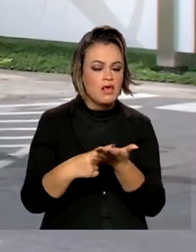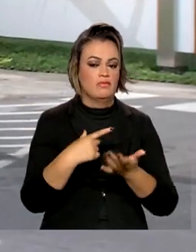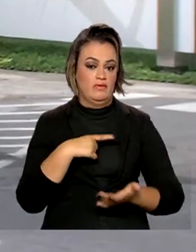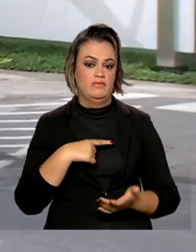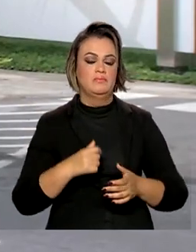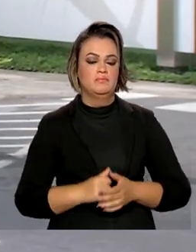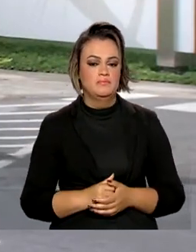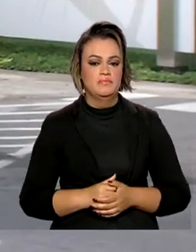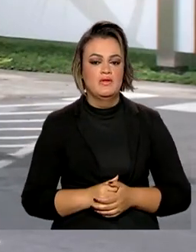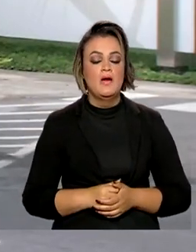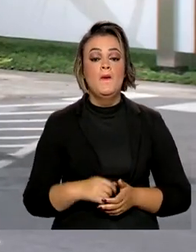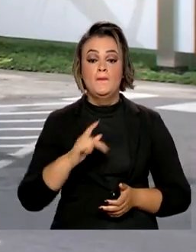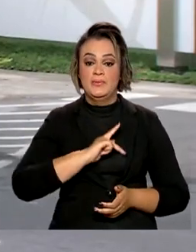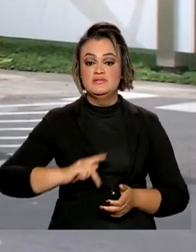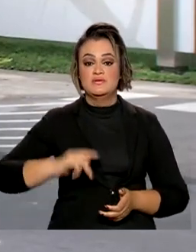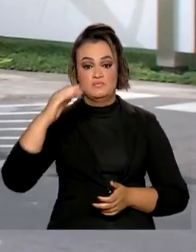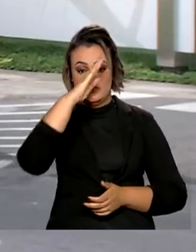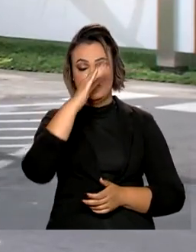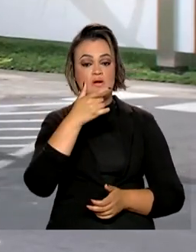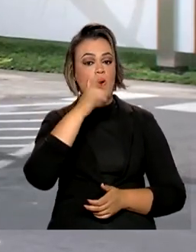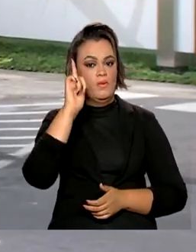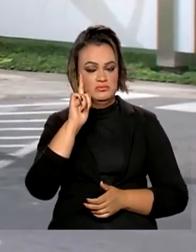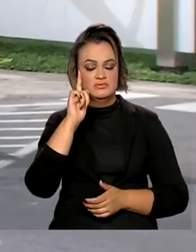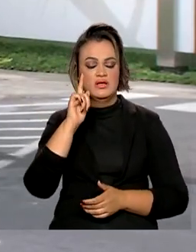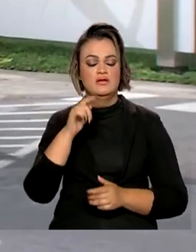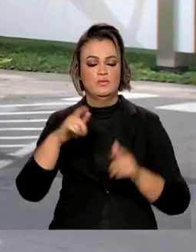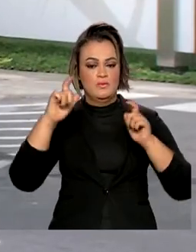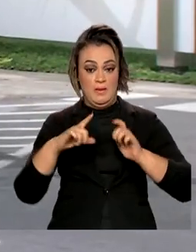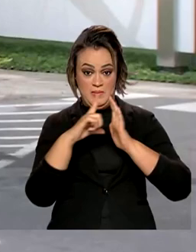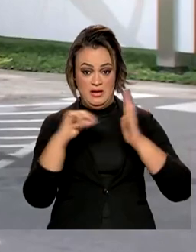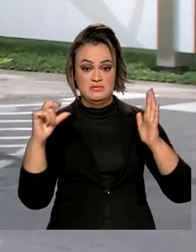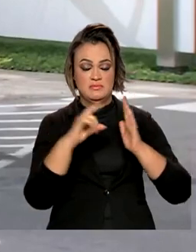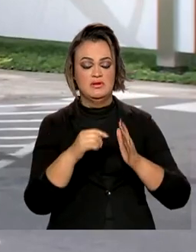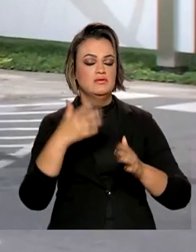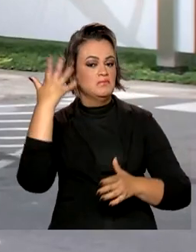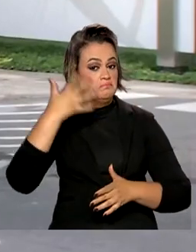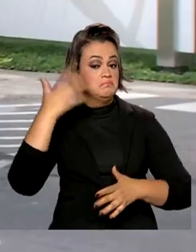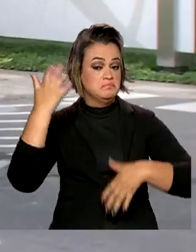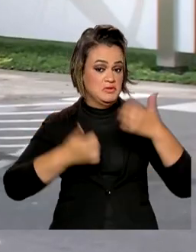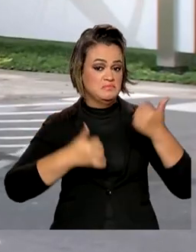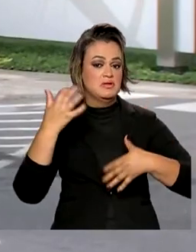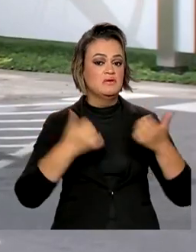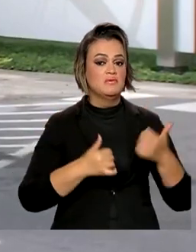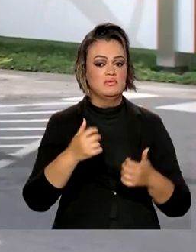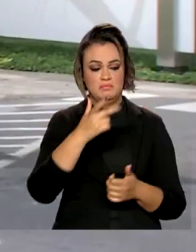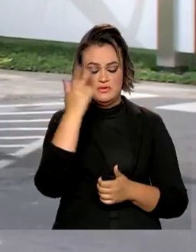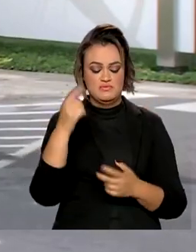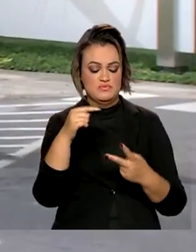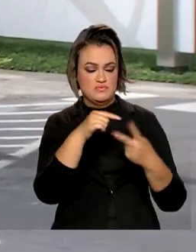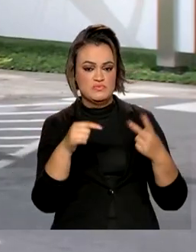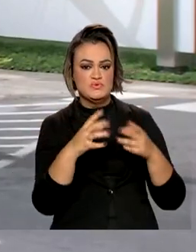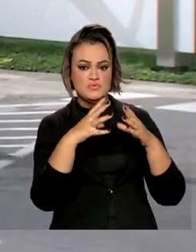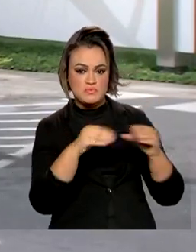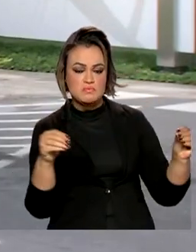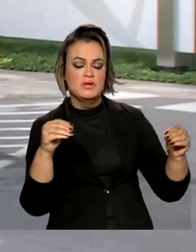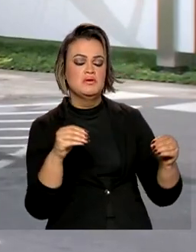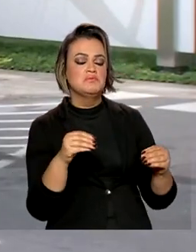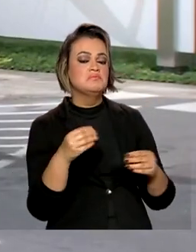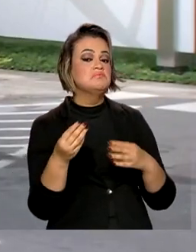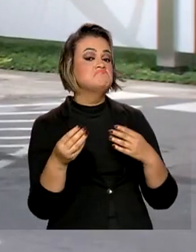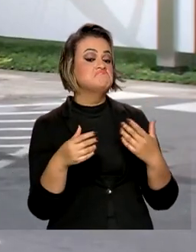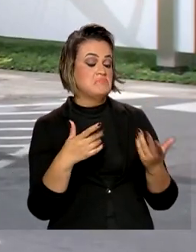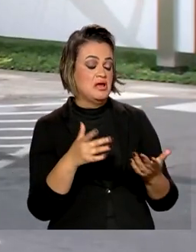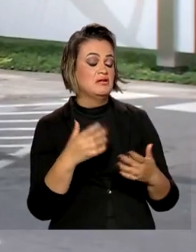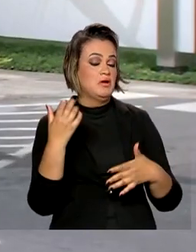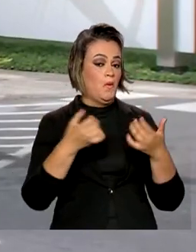Imara, os funcionário falou ontem em cerimônia no Palácio do Planalto sobre o desaparecimento do jornalista britânico Dom Filipes e do